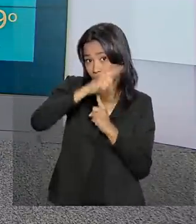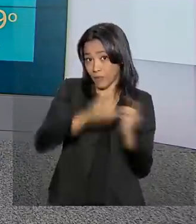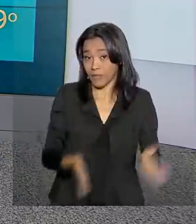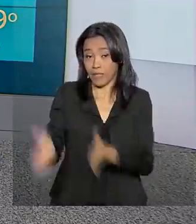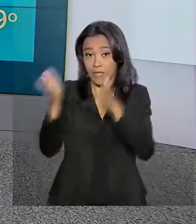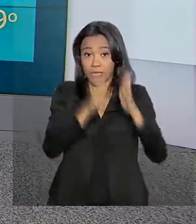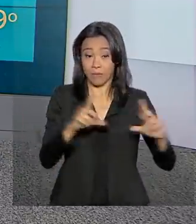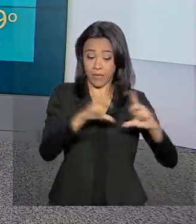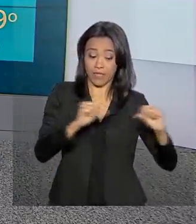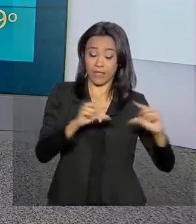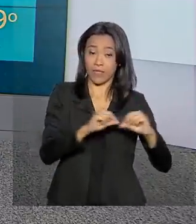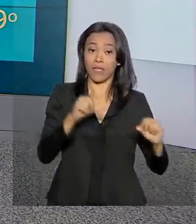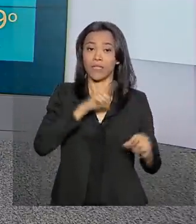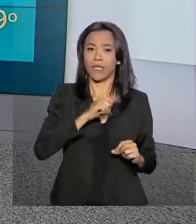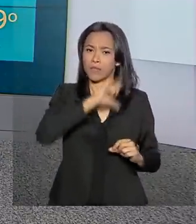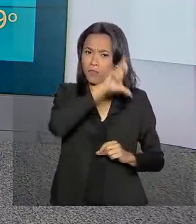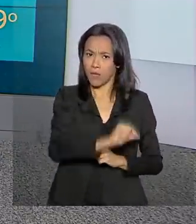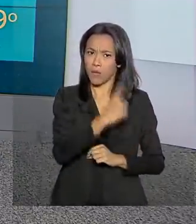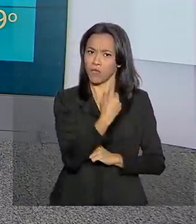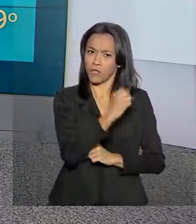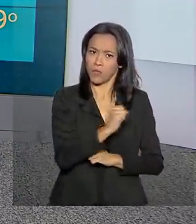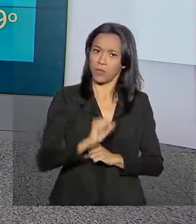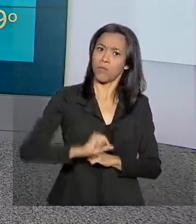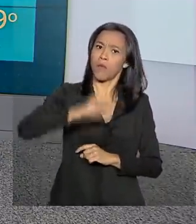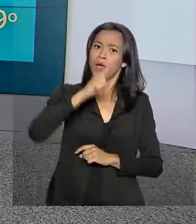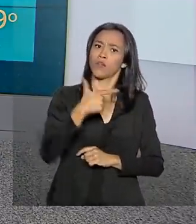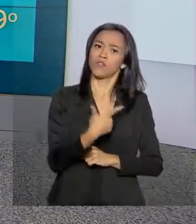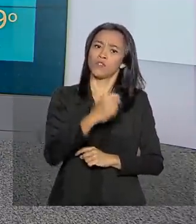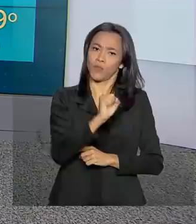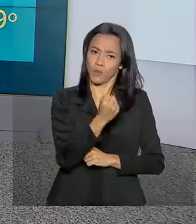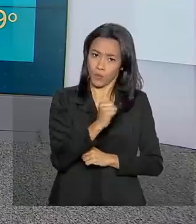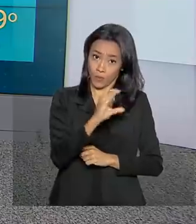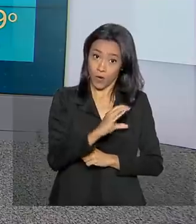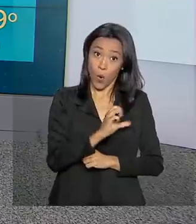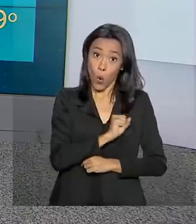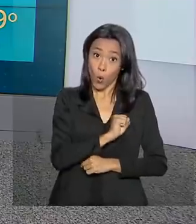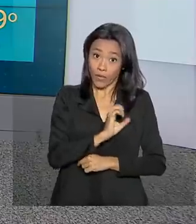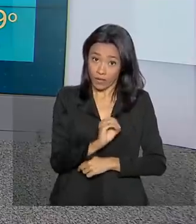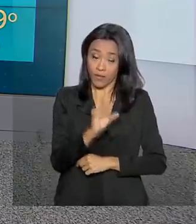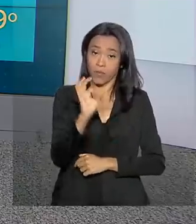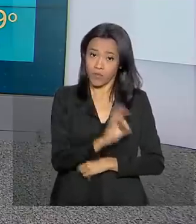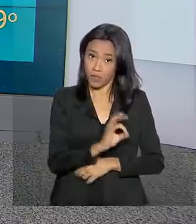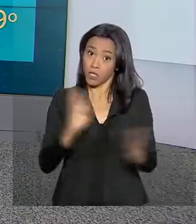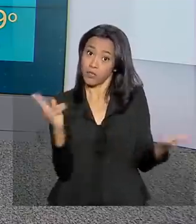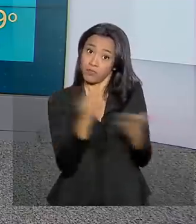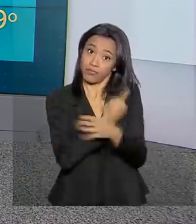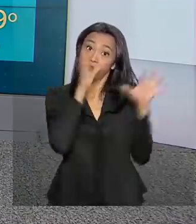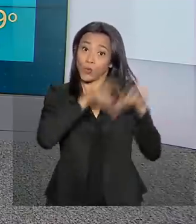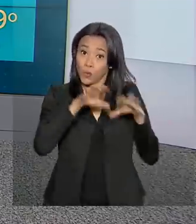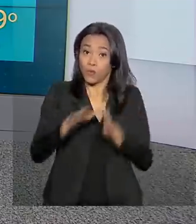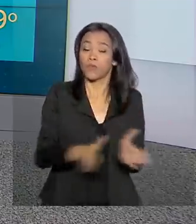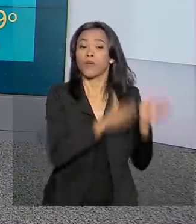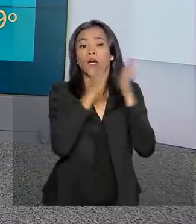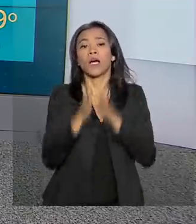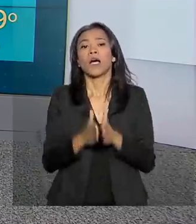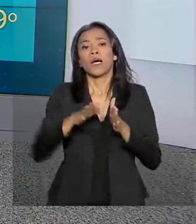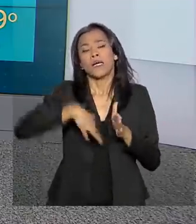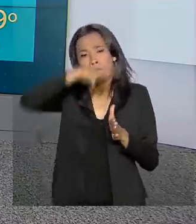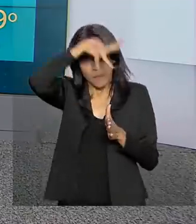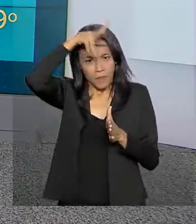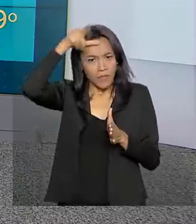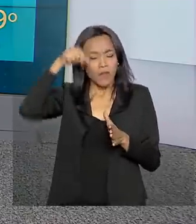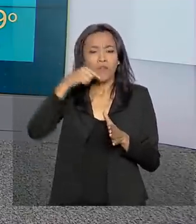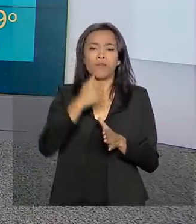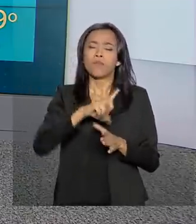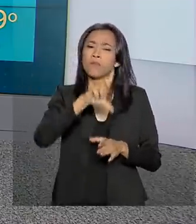Em Brasília, nós temos mínima de 18, máxima de 28 graus, 80% de possibilidade de chuva. Em Manaus, mínima